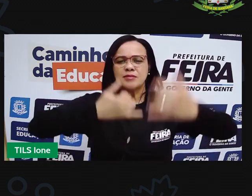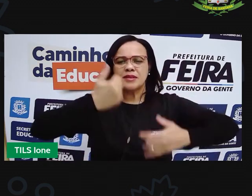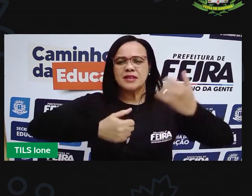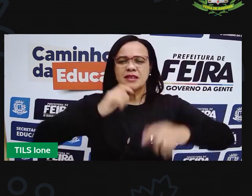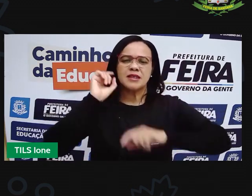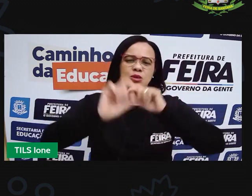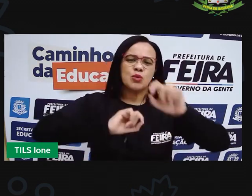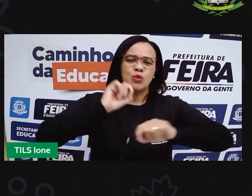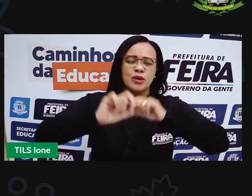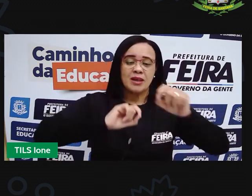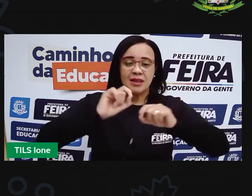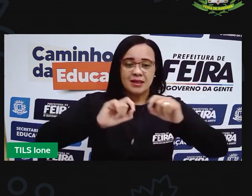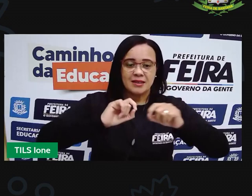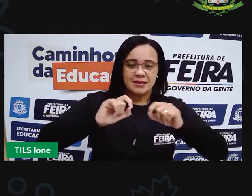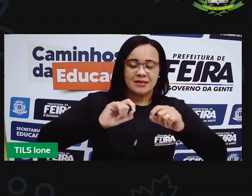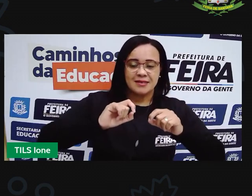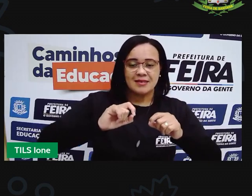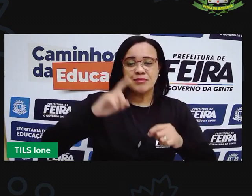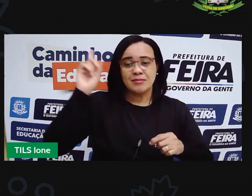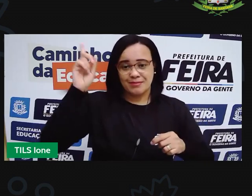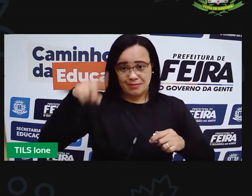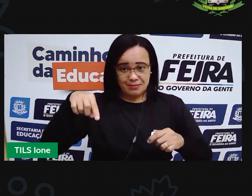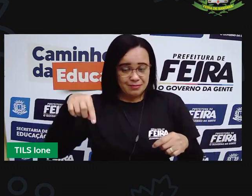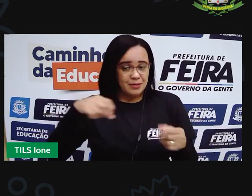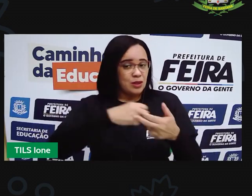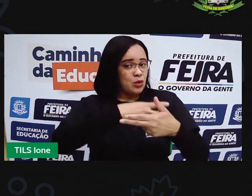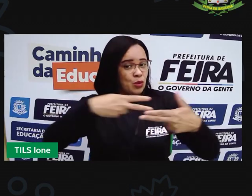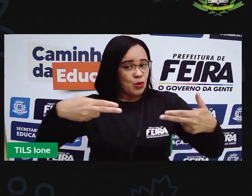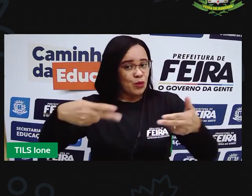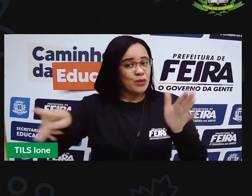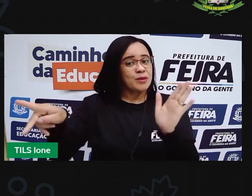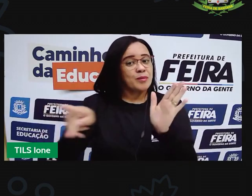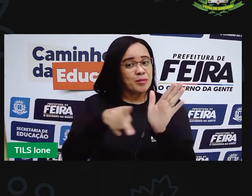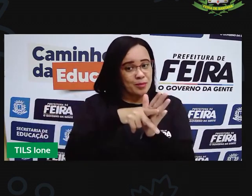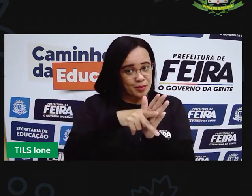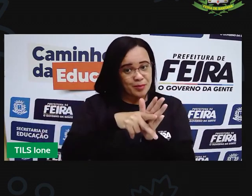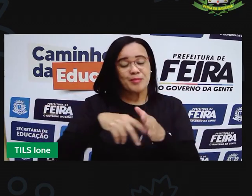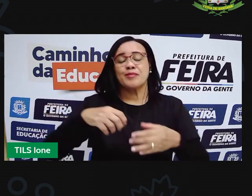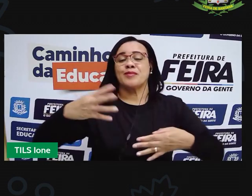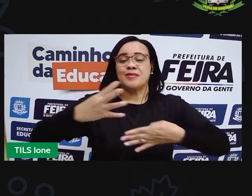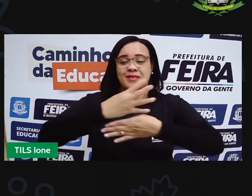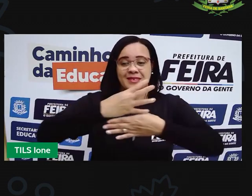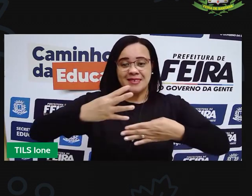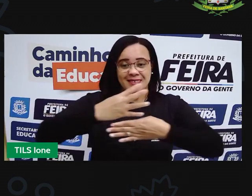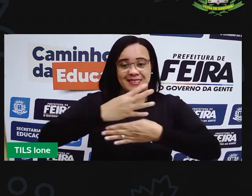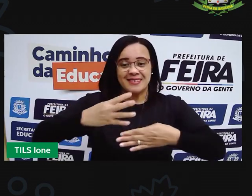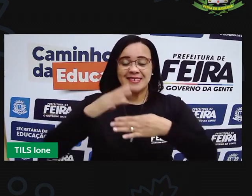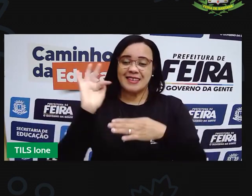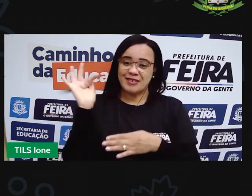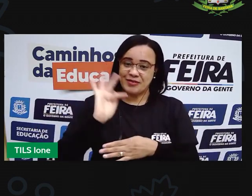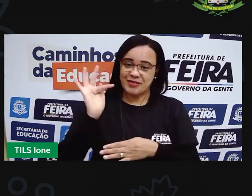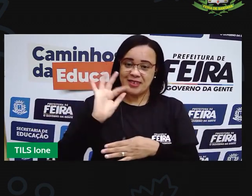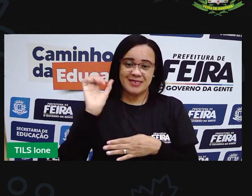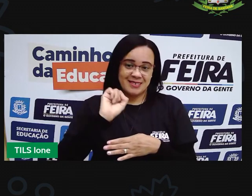aspectos da nossa cidade, tá certo? Mas, nessa aula,